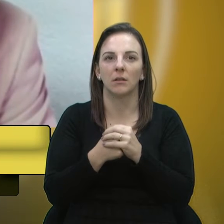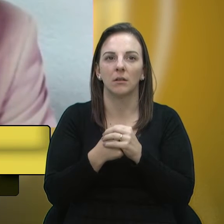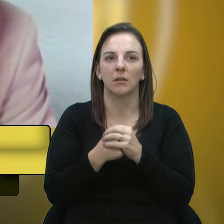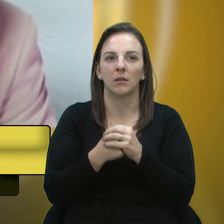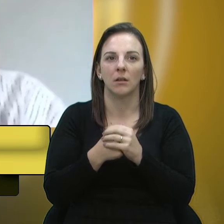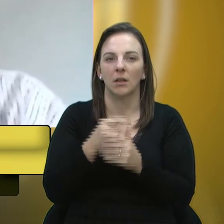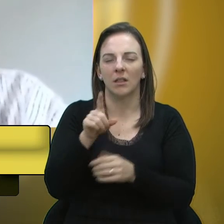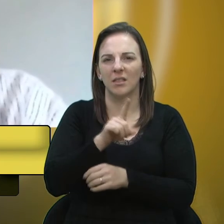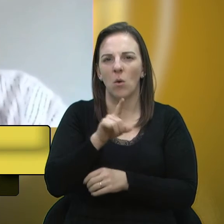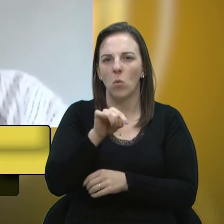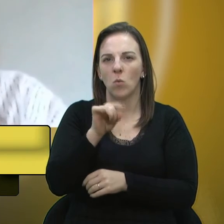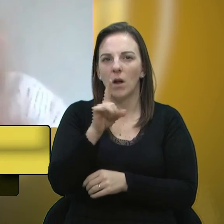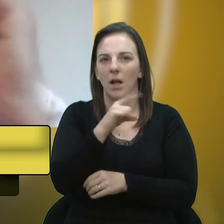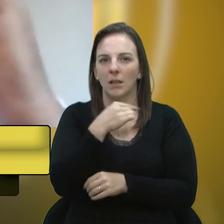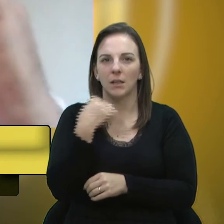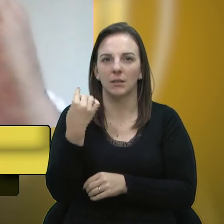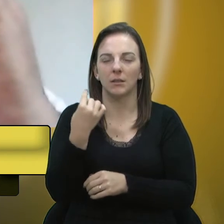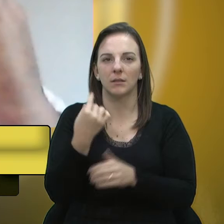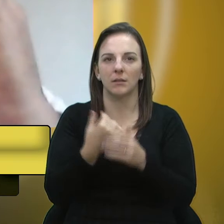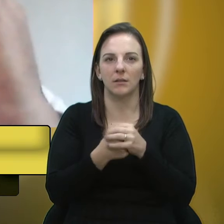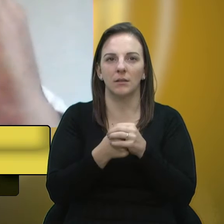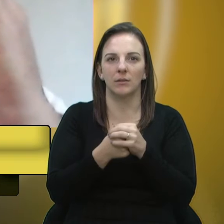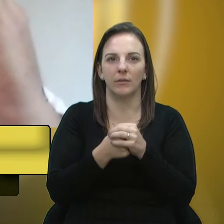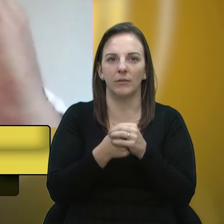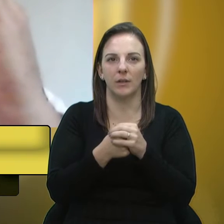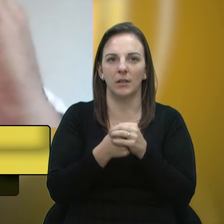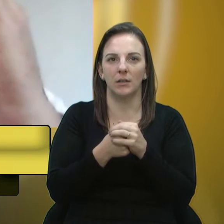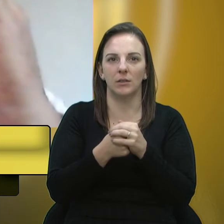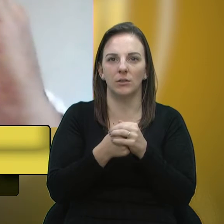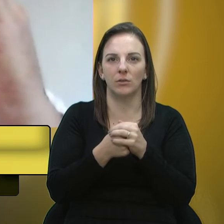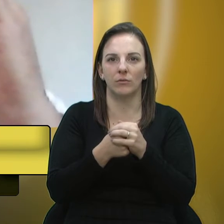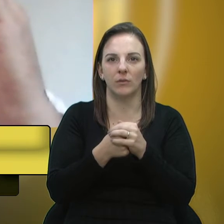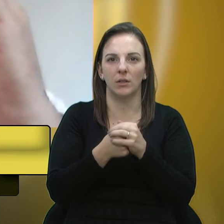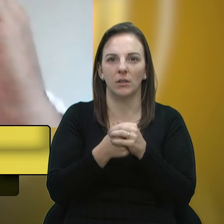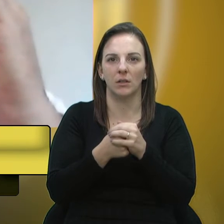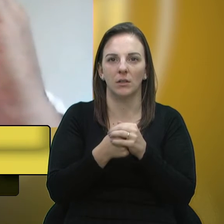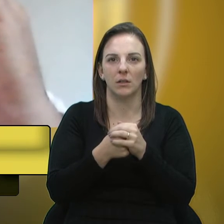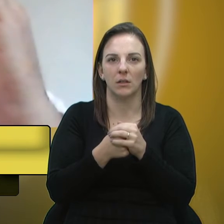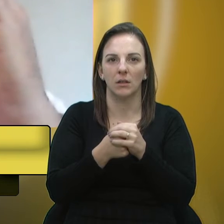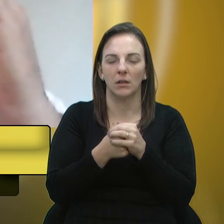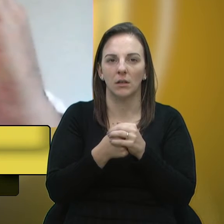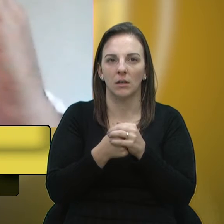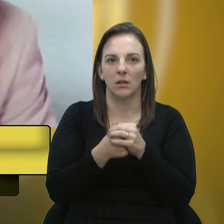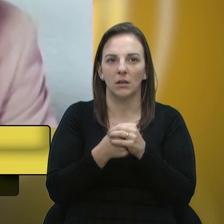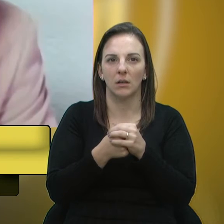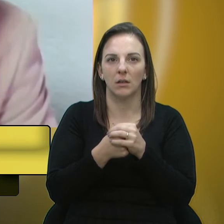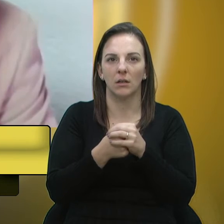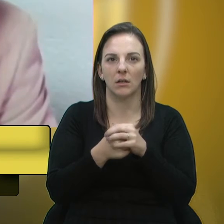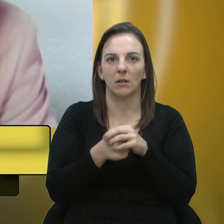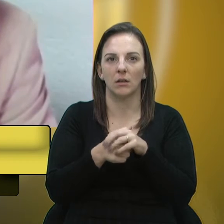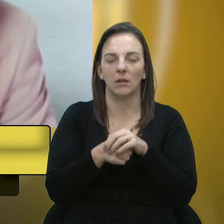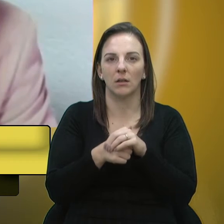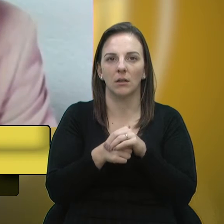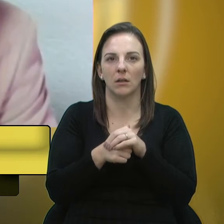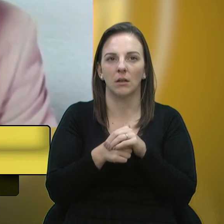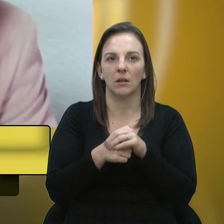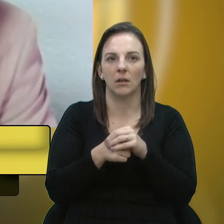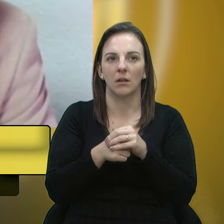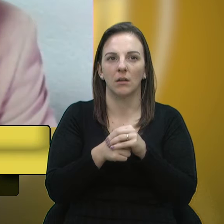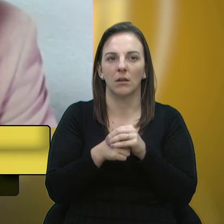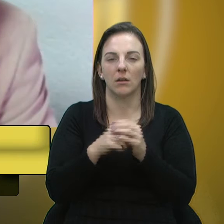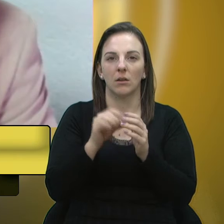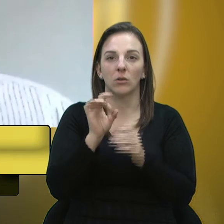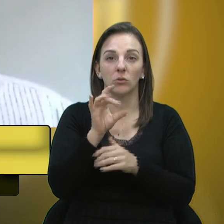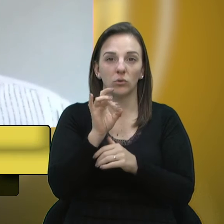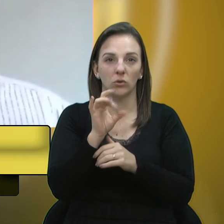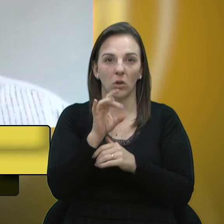atrasar. Já lhe passo, o vereador Cadore. O senhor quer uma parte ou a palavra, o vereador Cadore? Uma parte, pode ser. É só